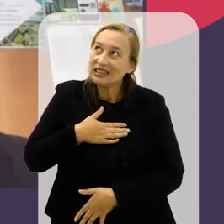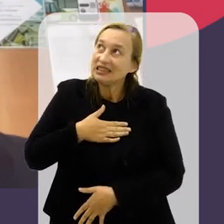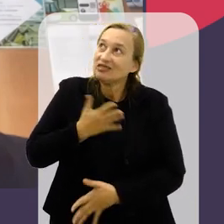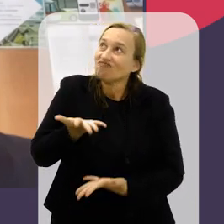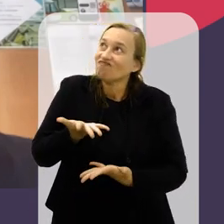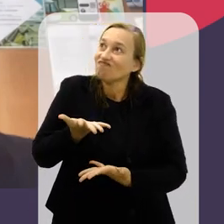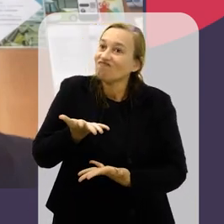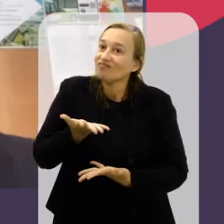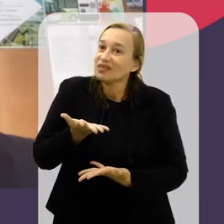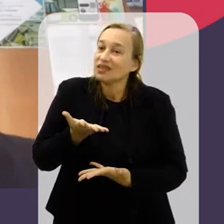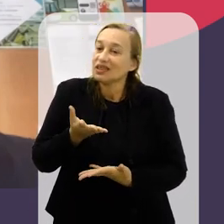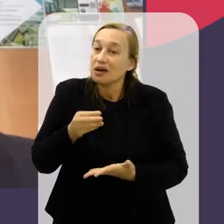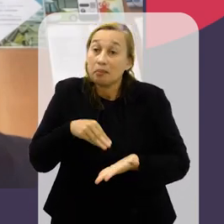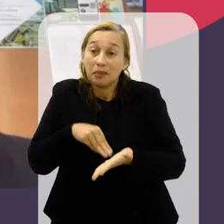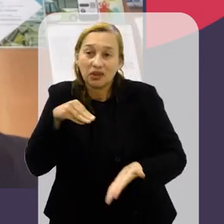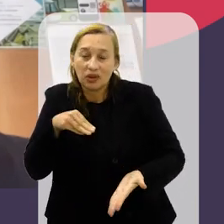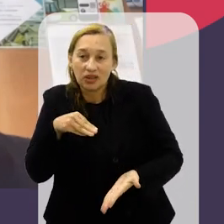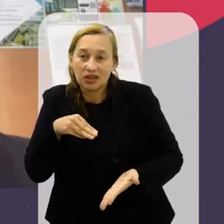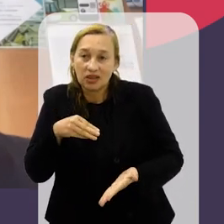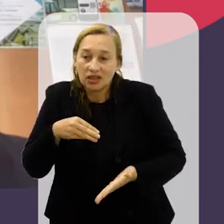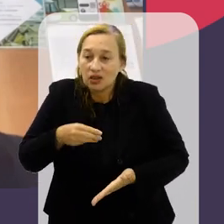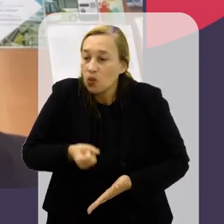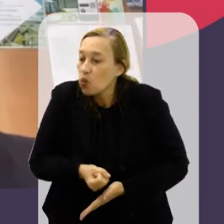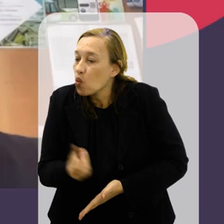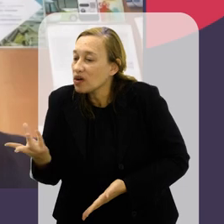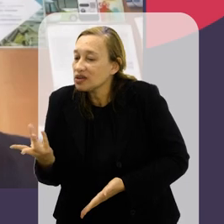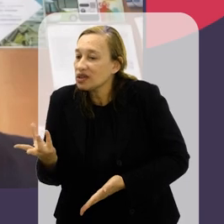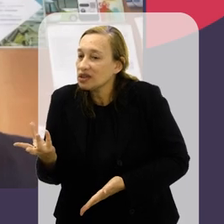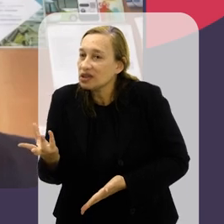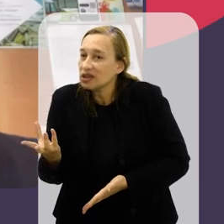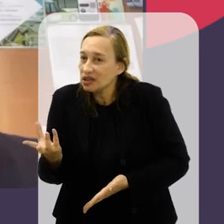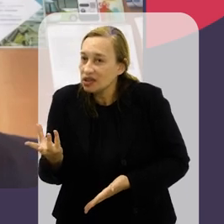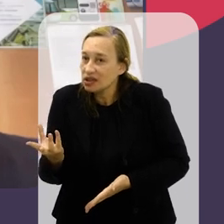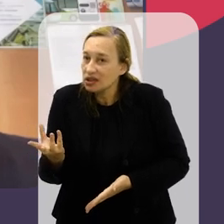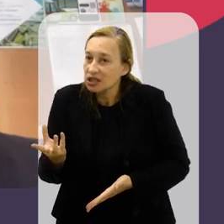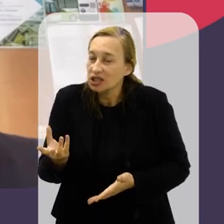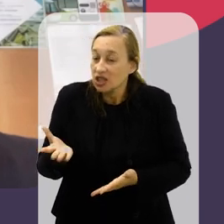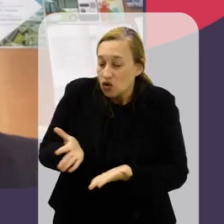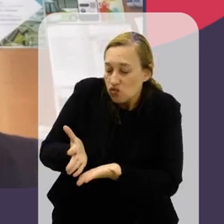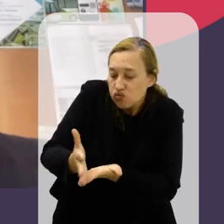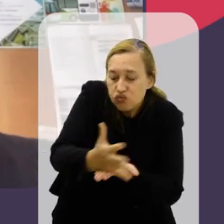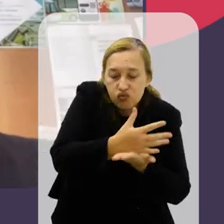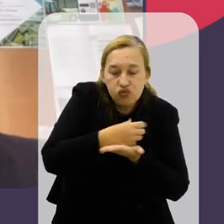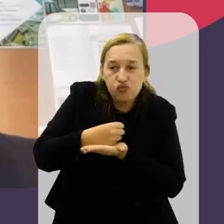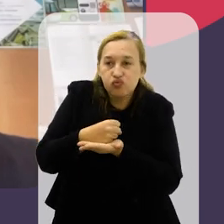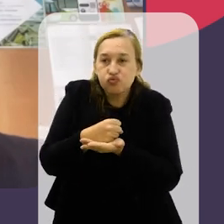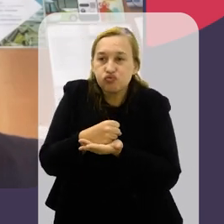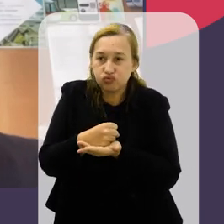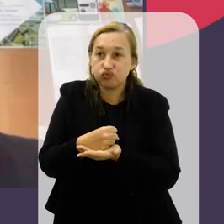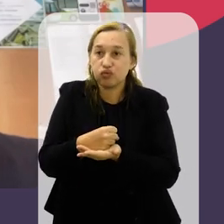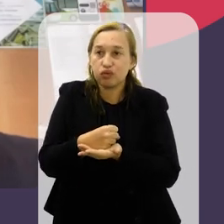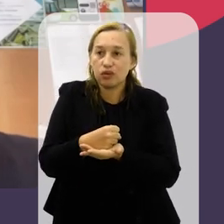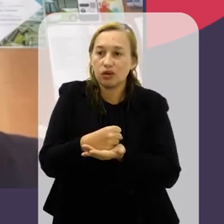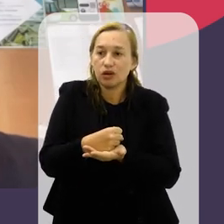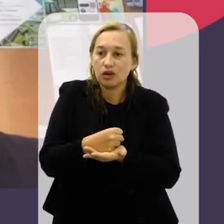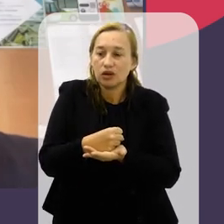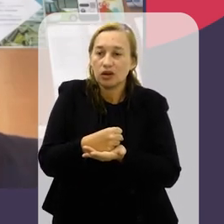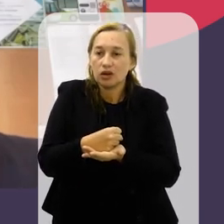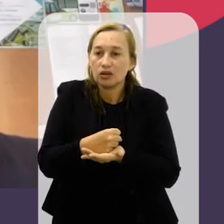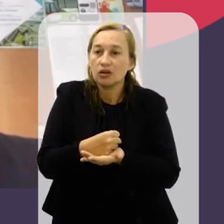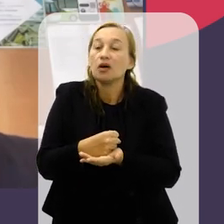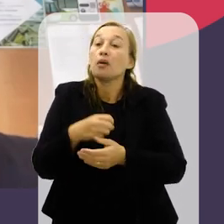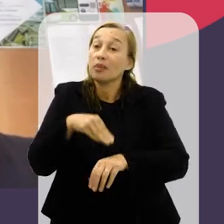gostei bastante de uma metodologia mais quantitativa, digamos, de análise de dados, dados